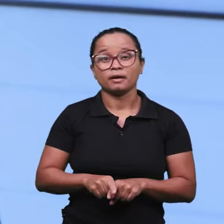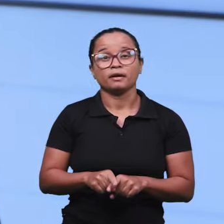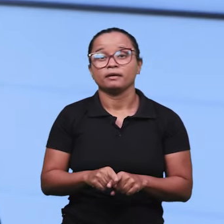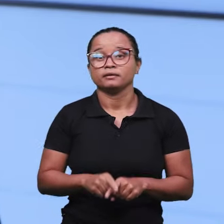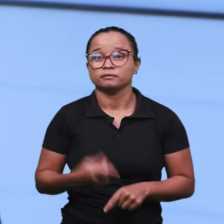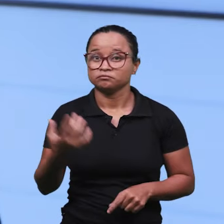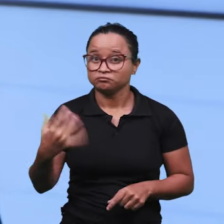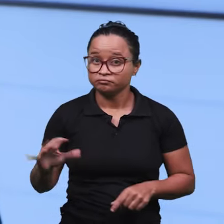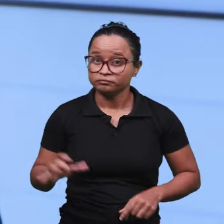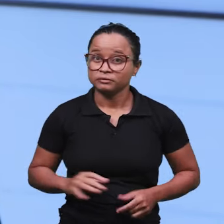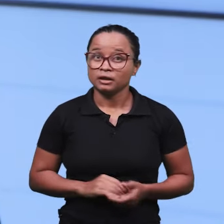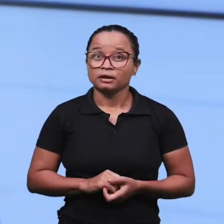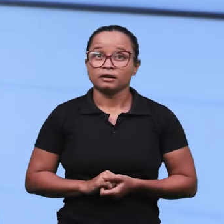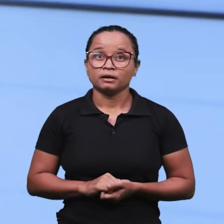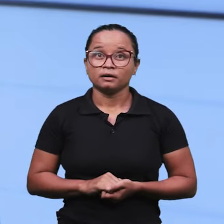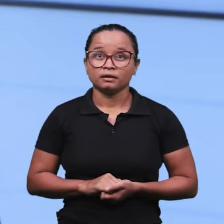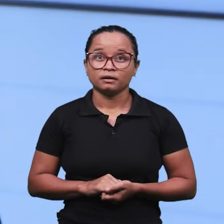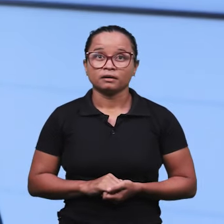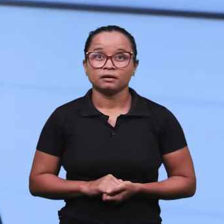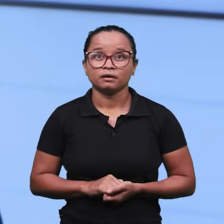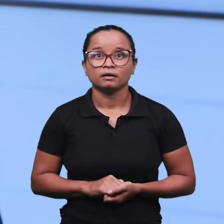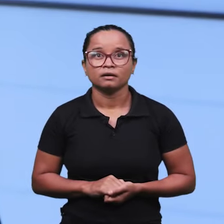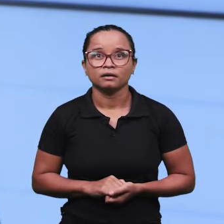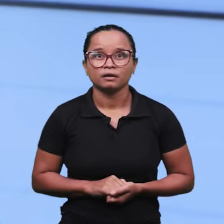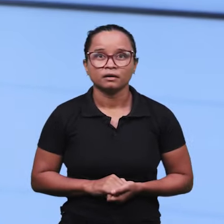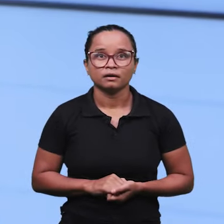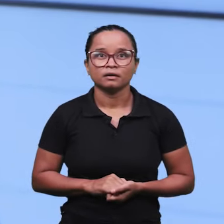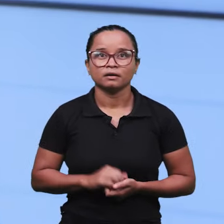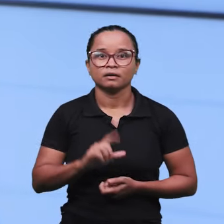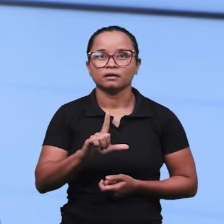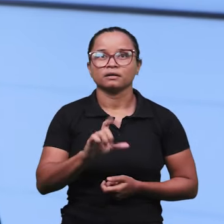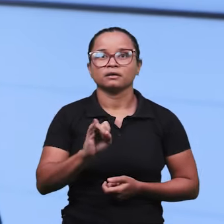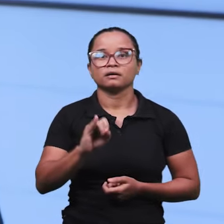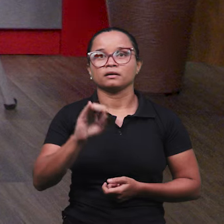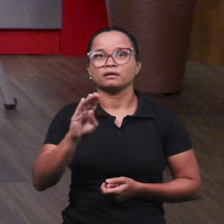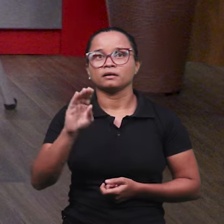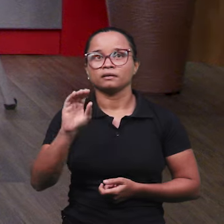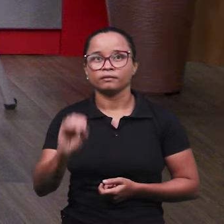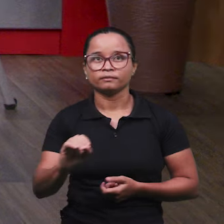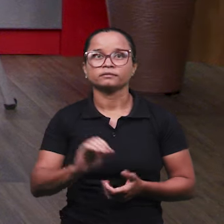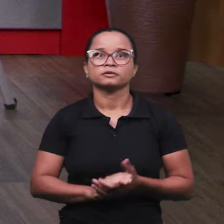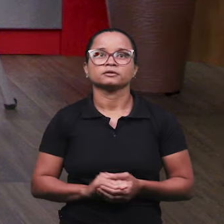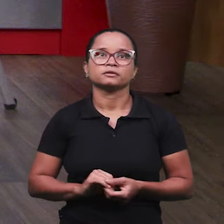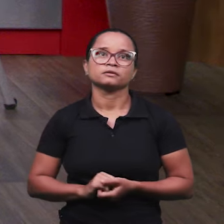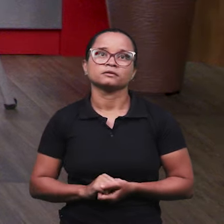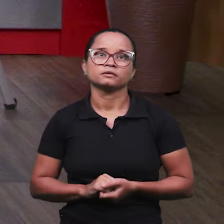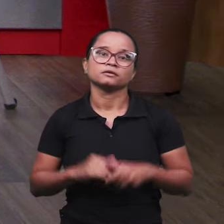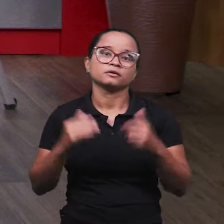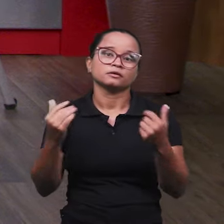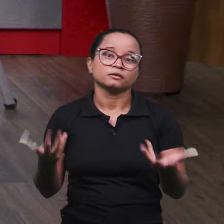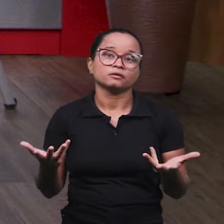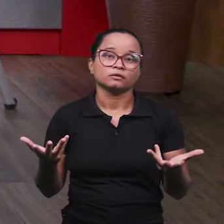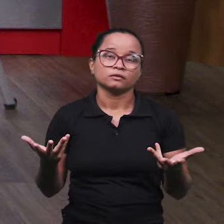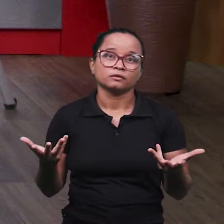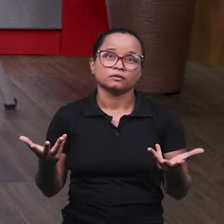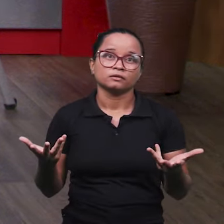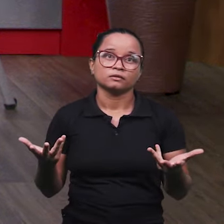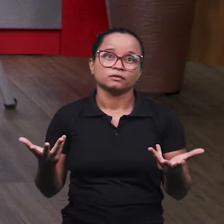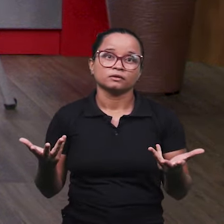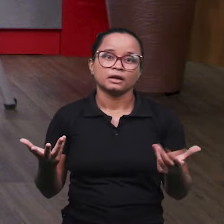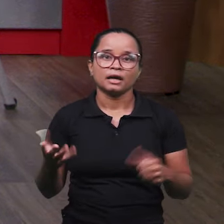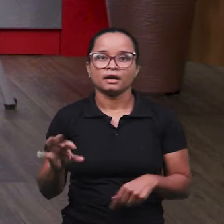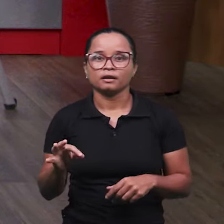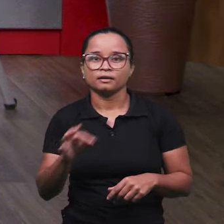entra agora a questão do limbo, né, o famoso limbo aí. Exatamente. Previdenciário, e ele fica sem receber